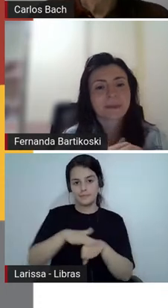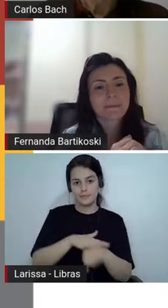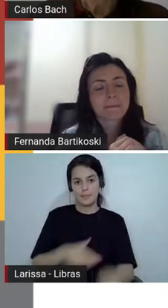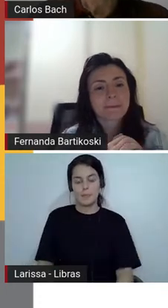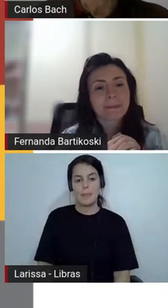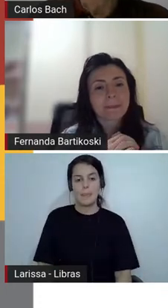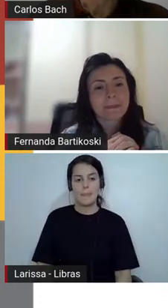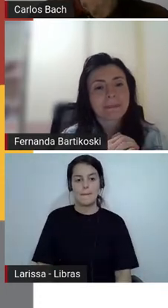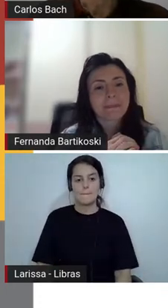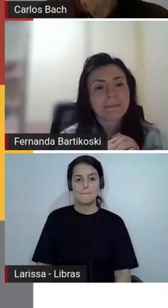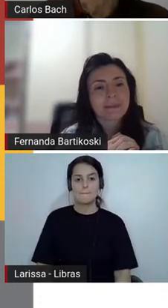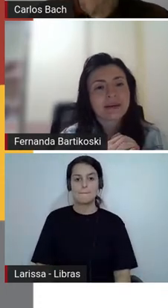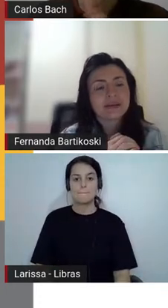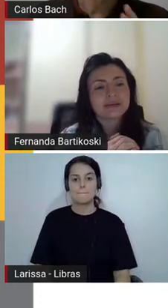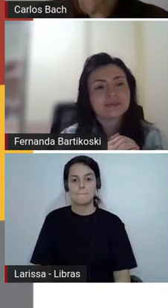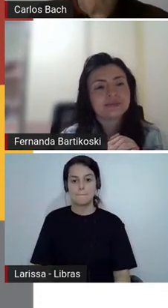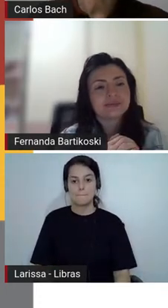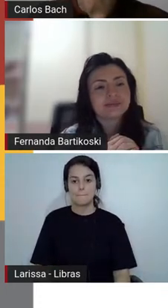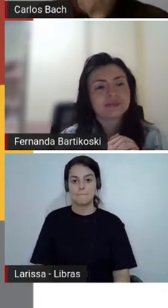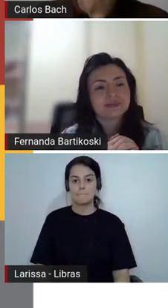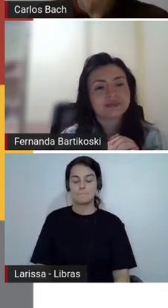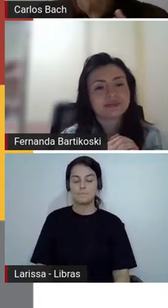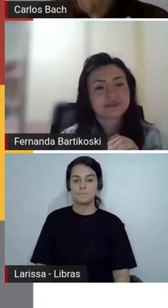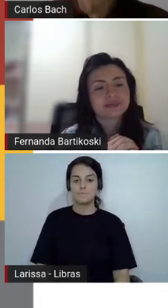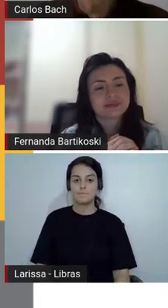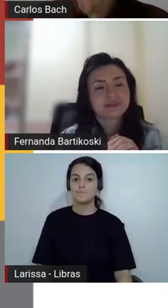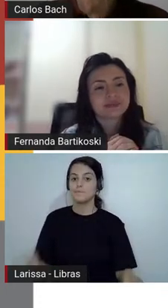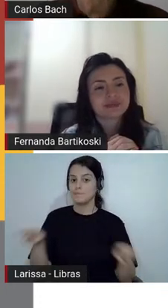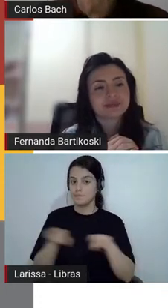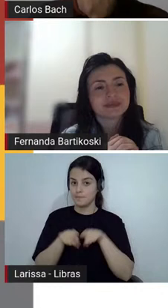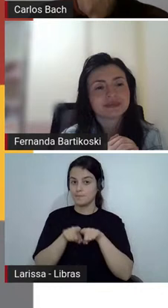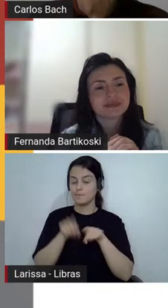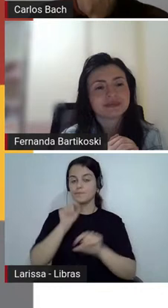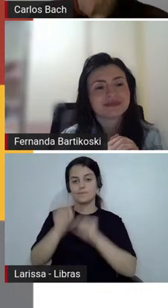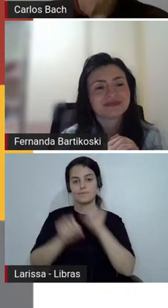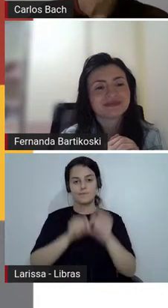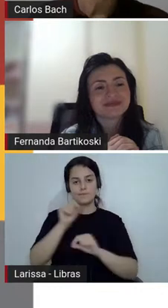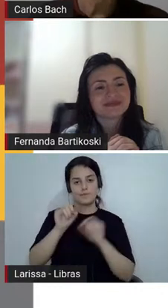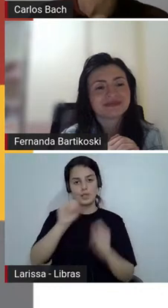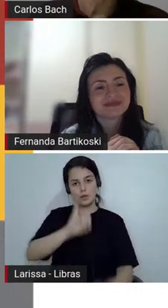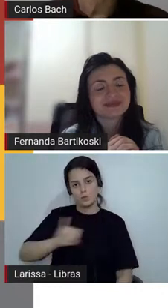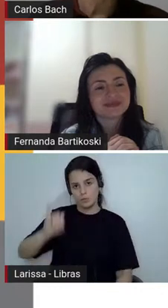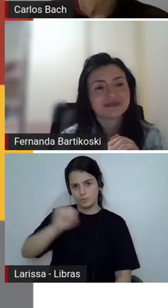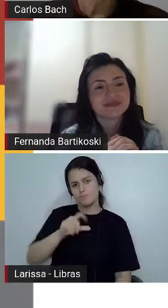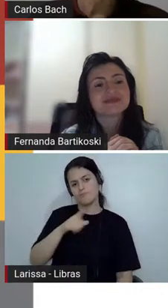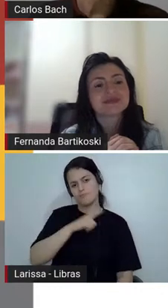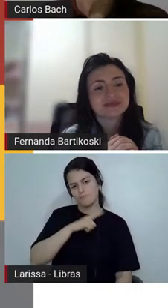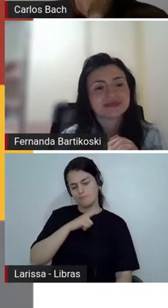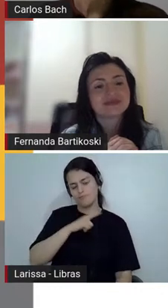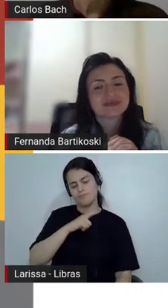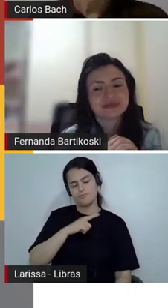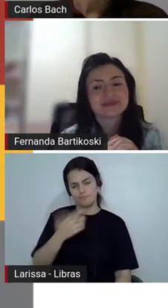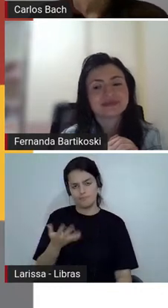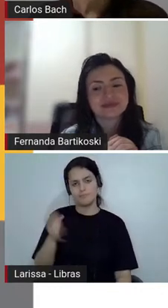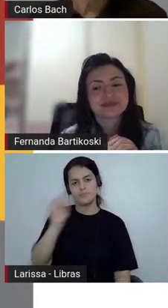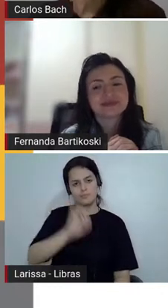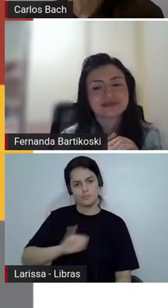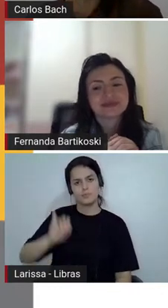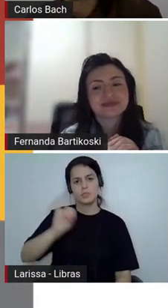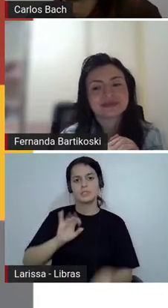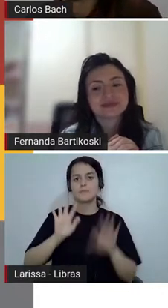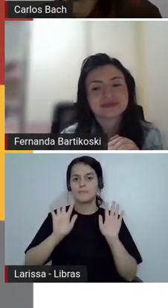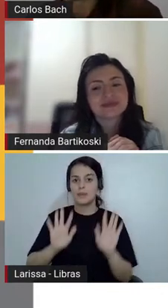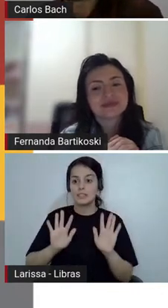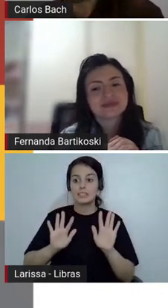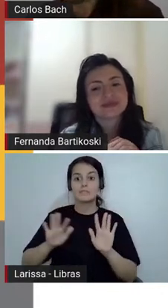em seguida e aí vem uma parte importante todas são importantes né gente mas tem algumas que são bem bem